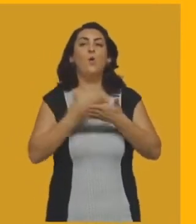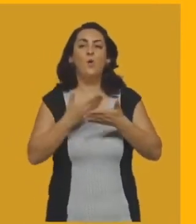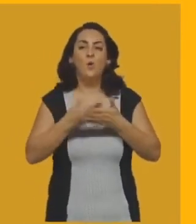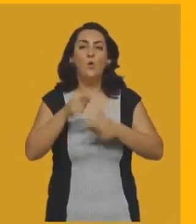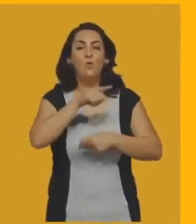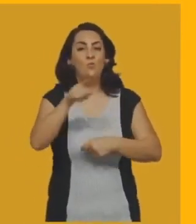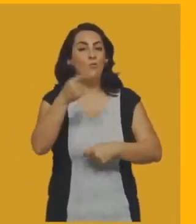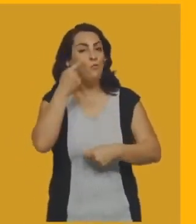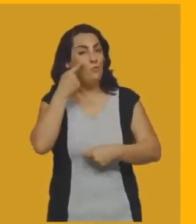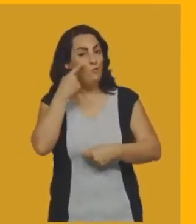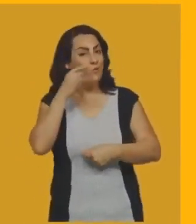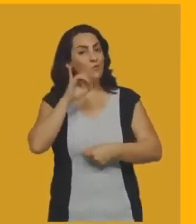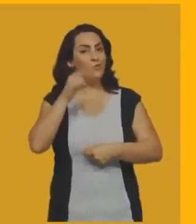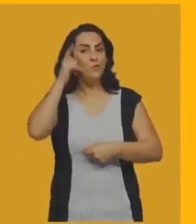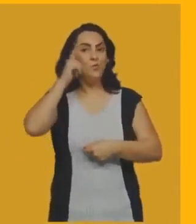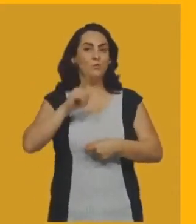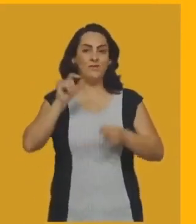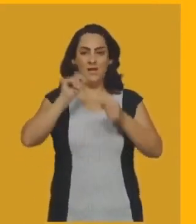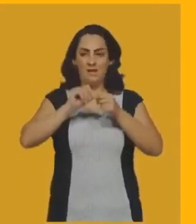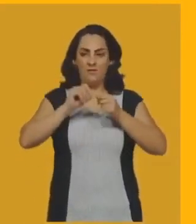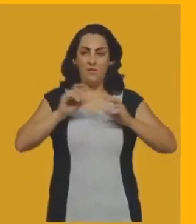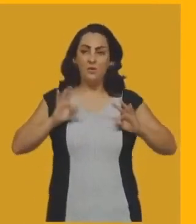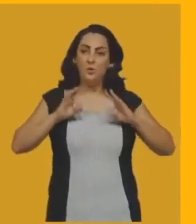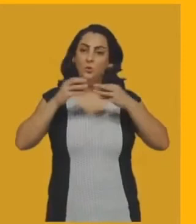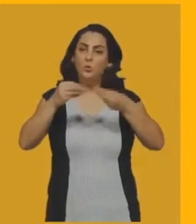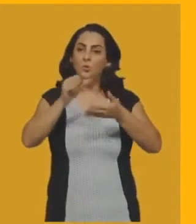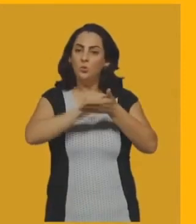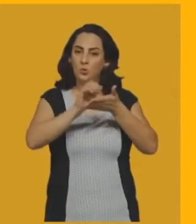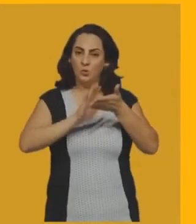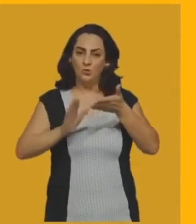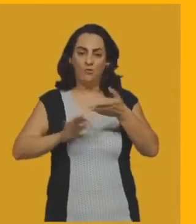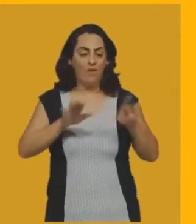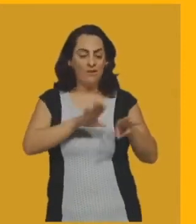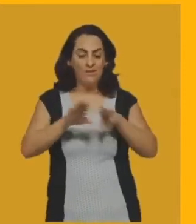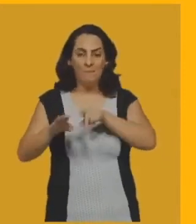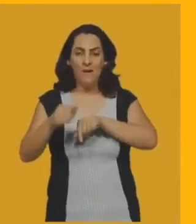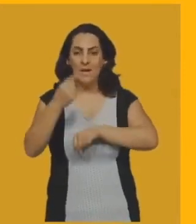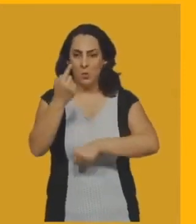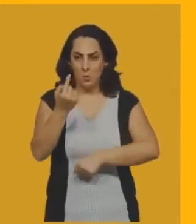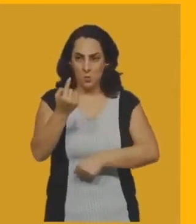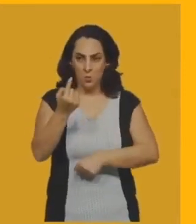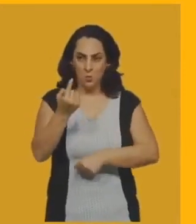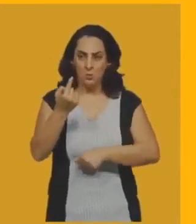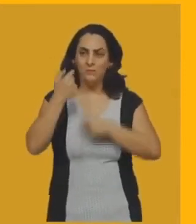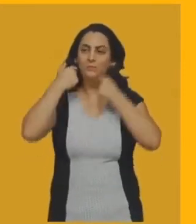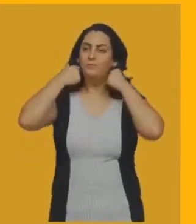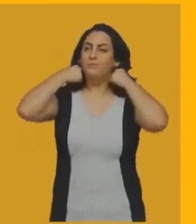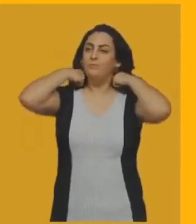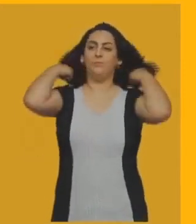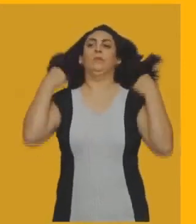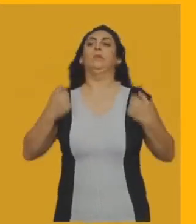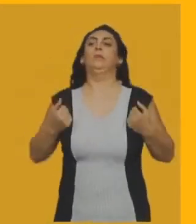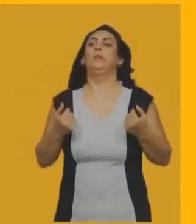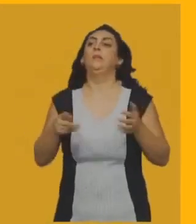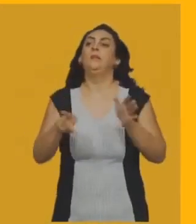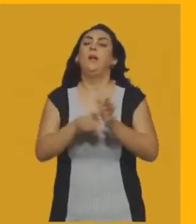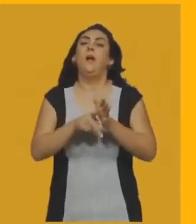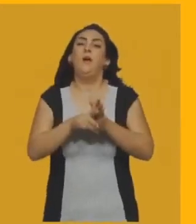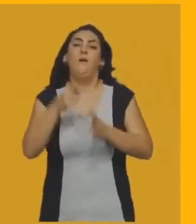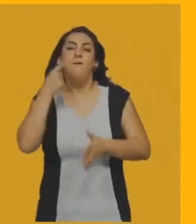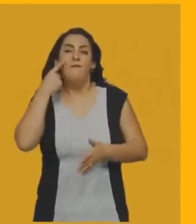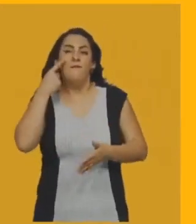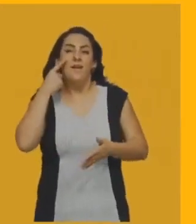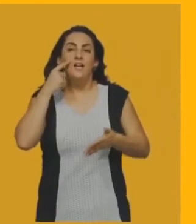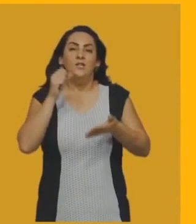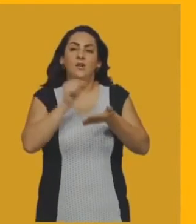dia aí, né? Até a nossa próxima aula, para ver se vocês conseguem fazer todos os exercícios do PET